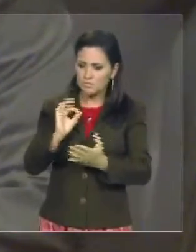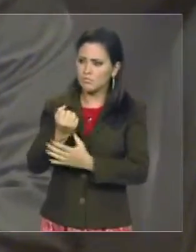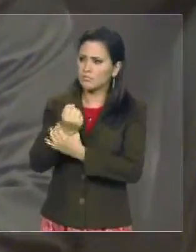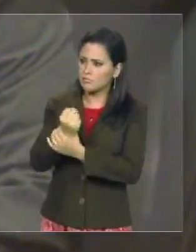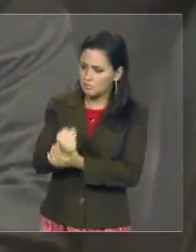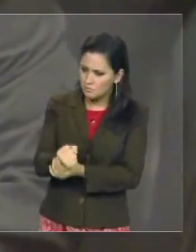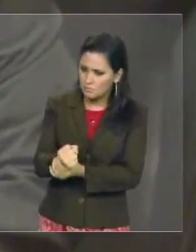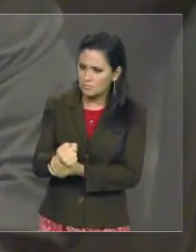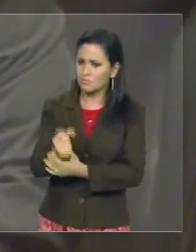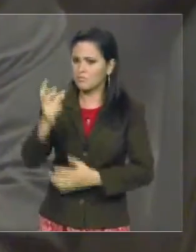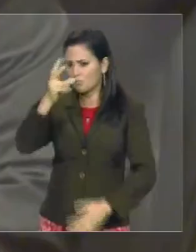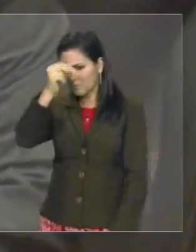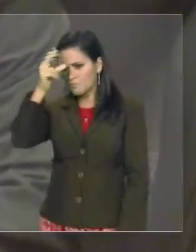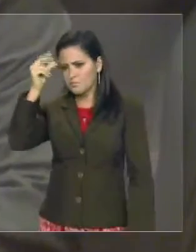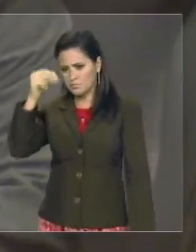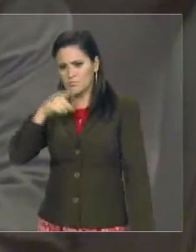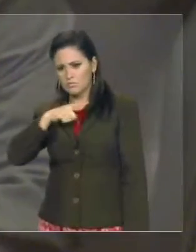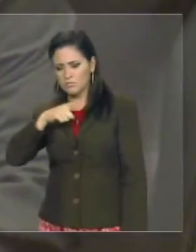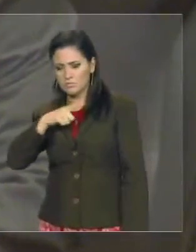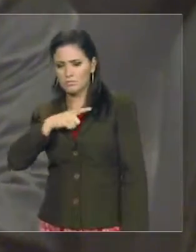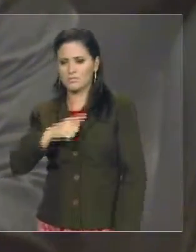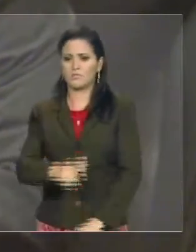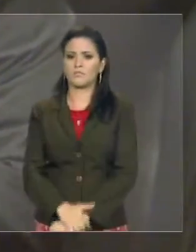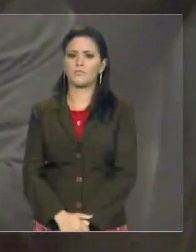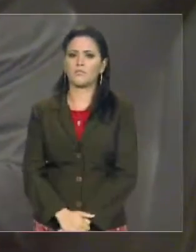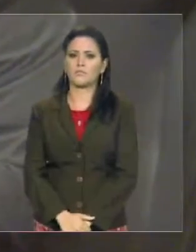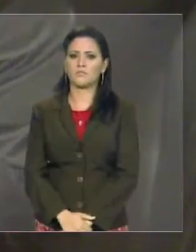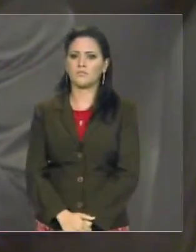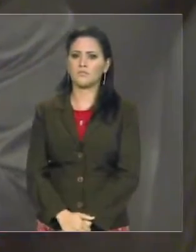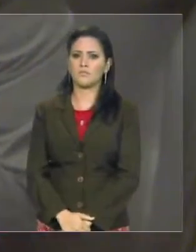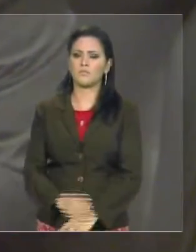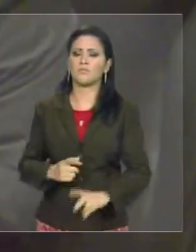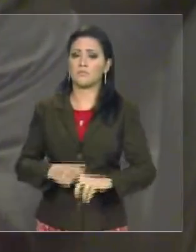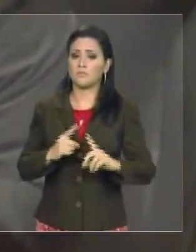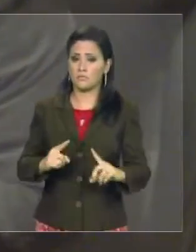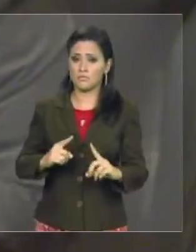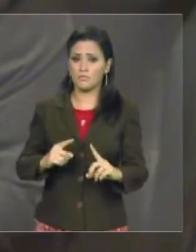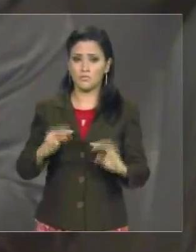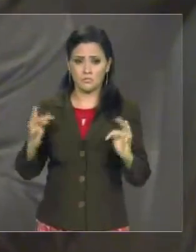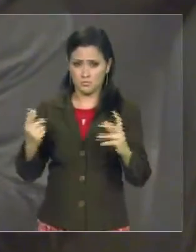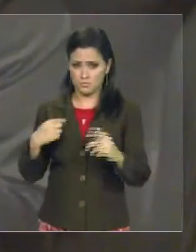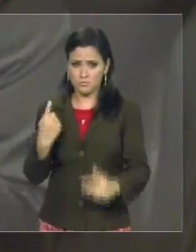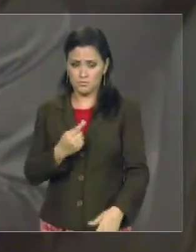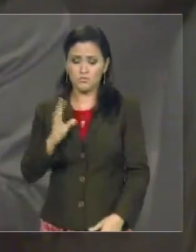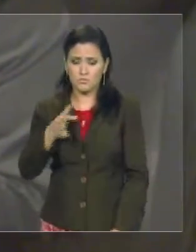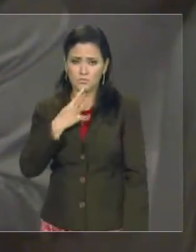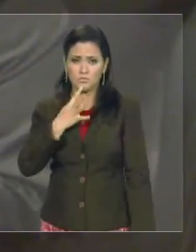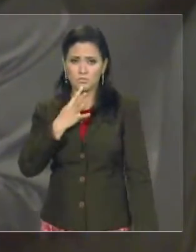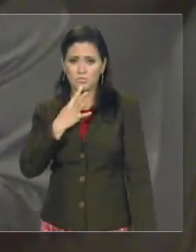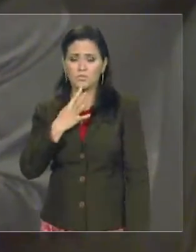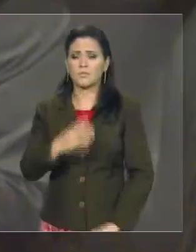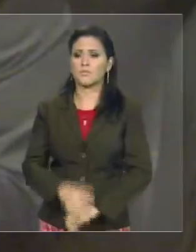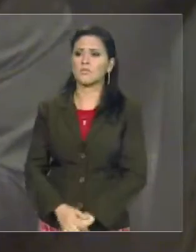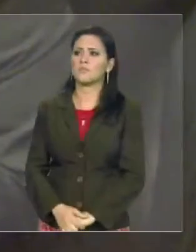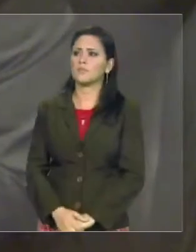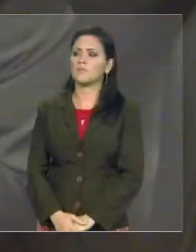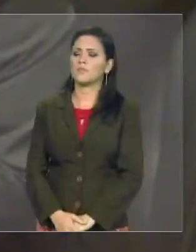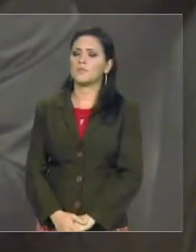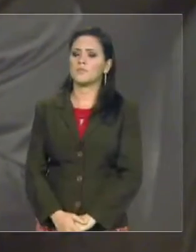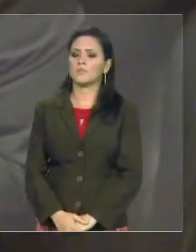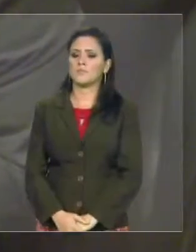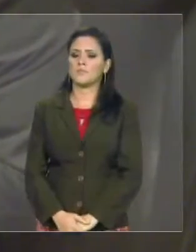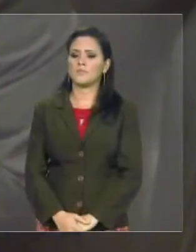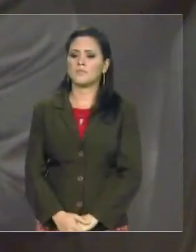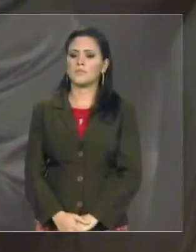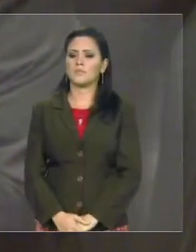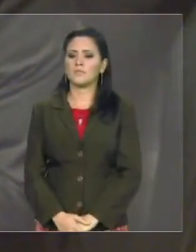a prefeitura dispõe de tudo isso aí, mas, enfim, tudo isso aí, nós já sabemos. O que eu quero dizer para vossa excelência é o seguinte, que vossa excelência